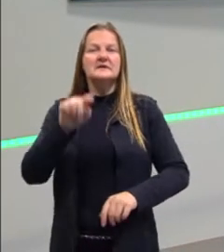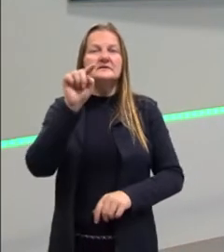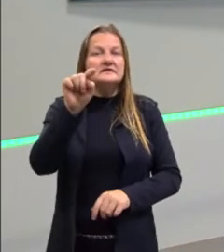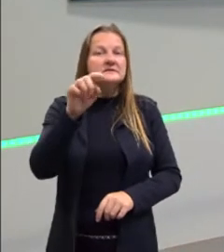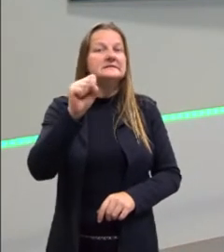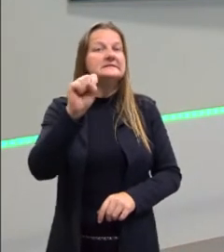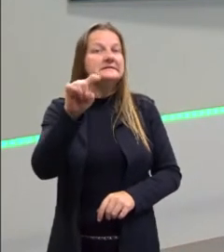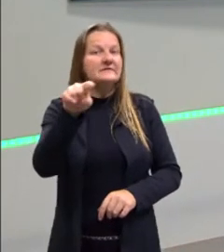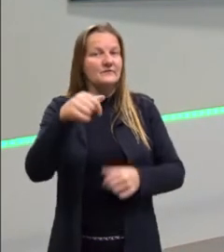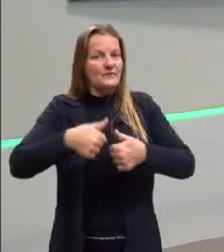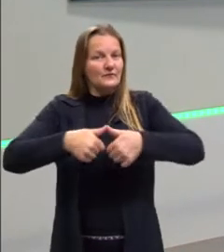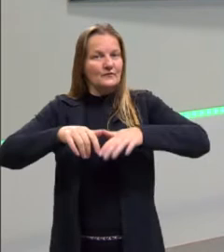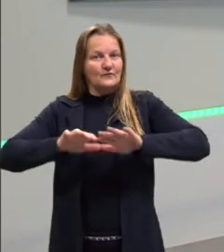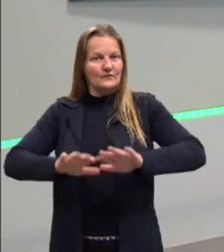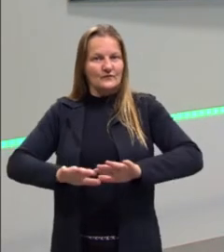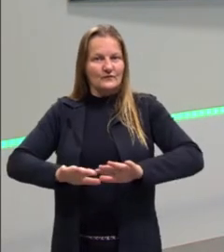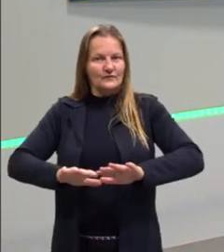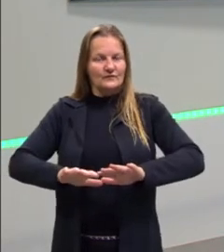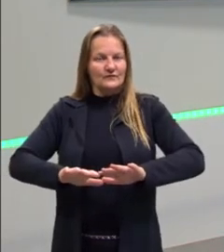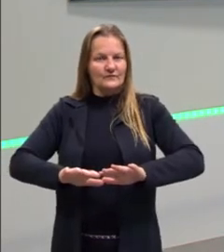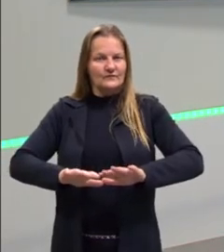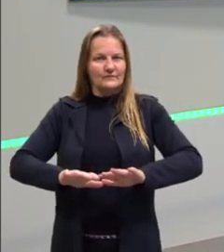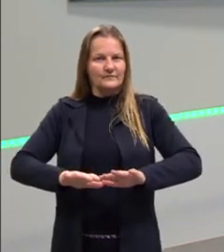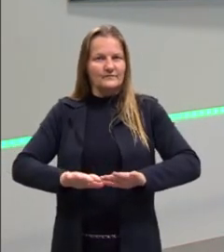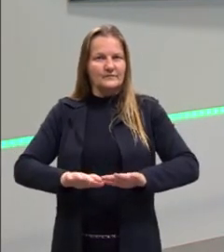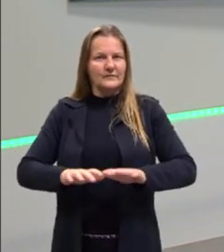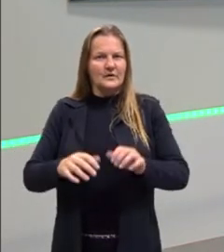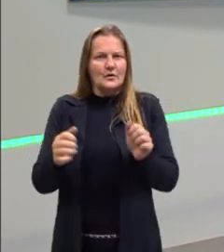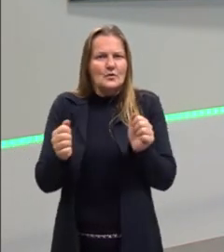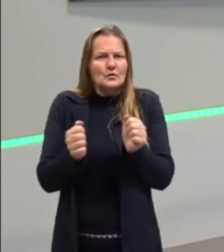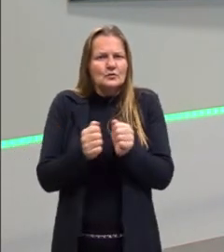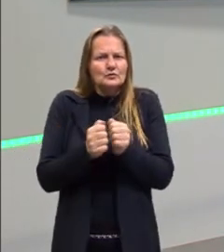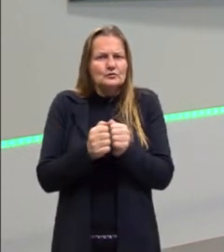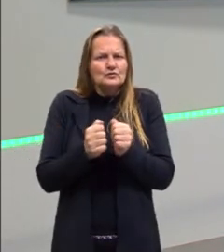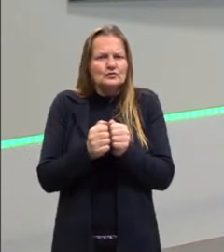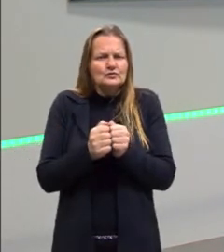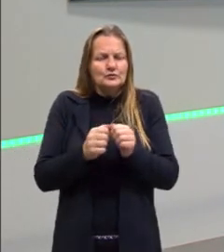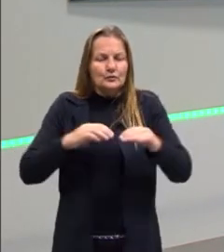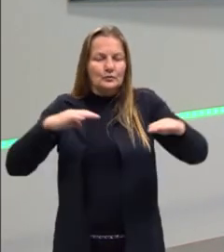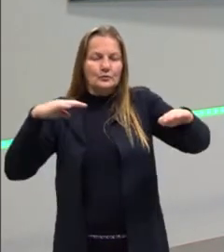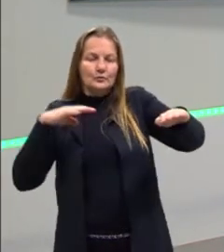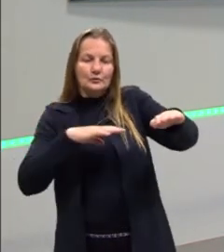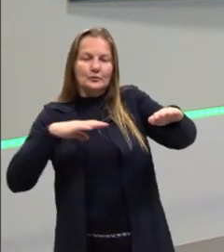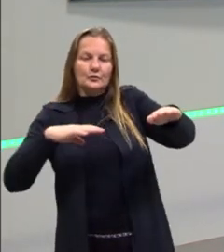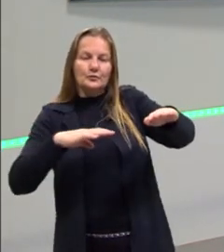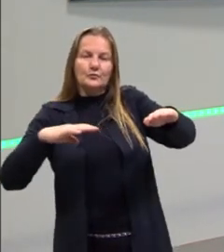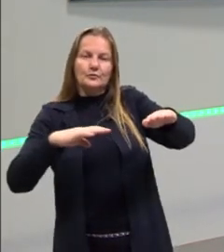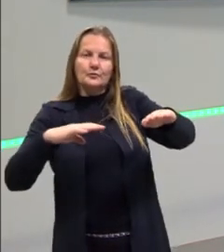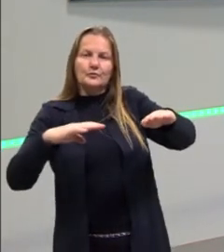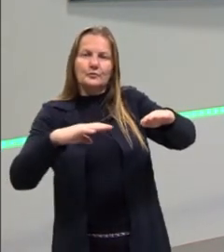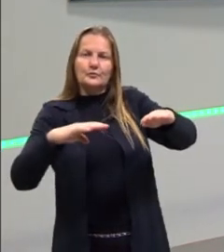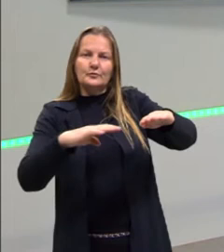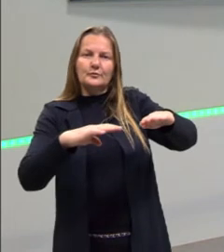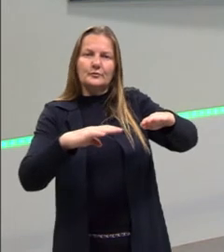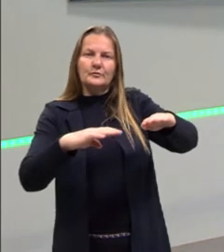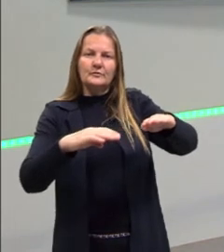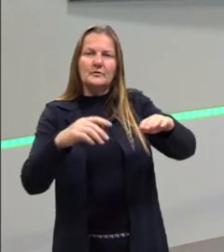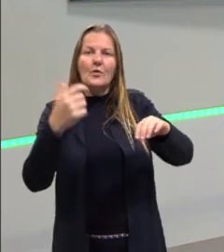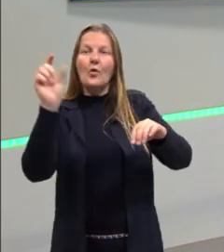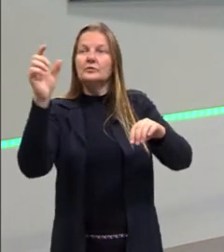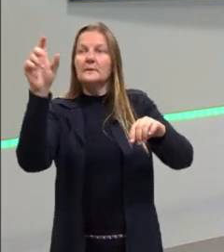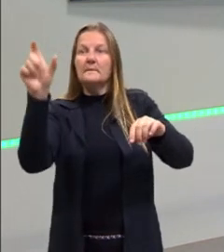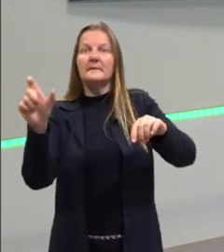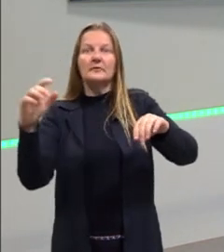você fica com o meu estacionamento, minha vaga no estacionamento, aparcamento,